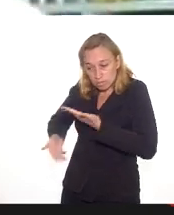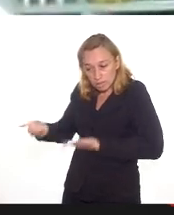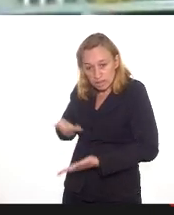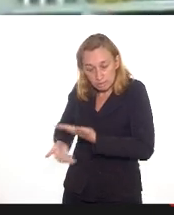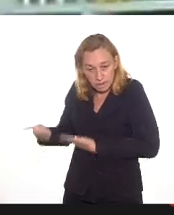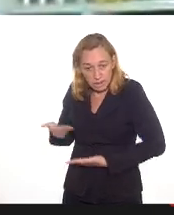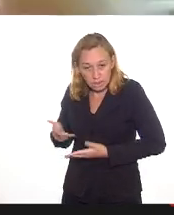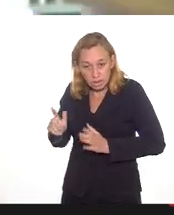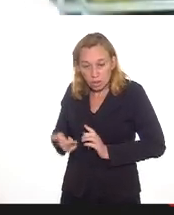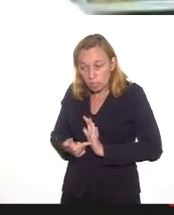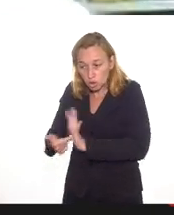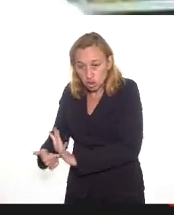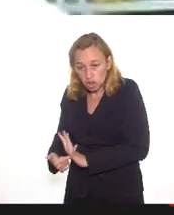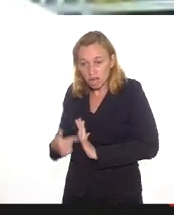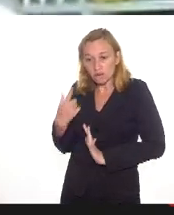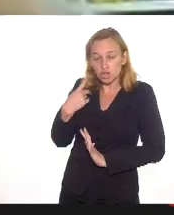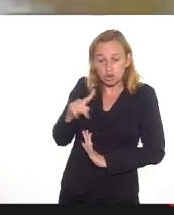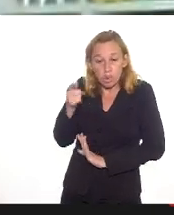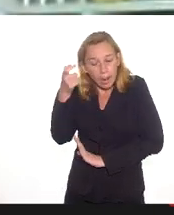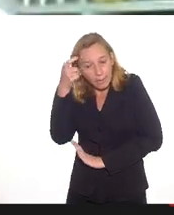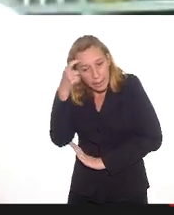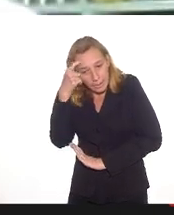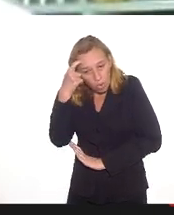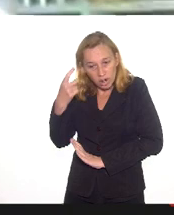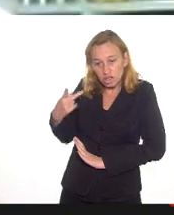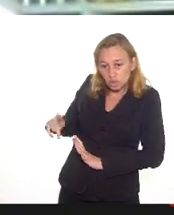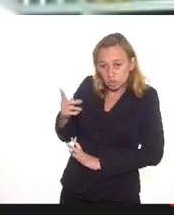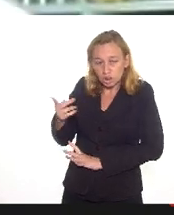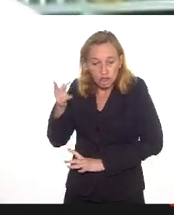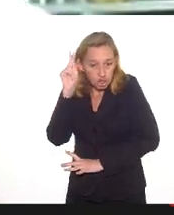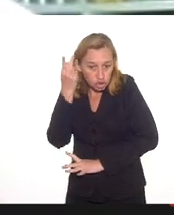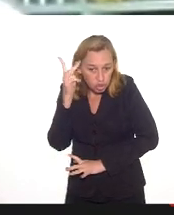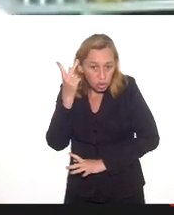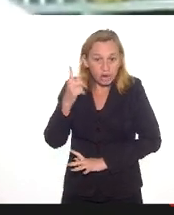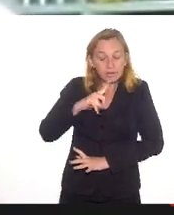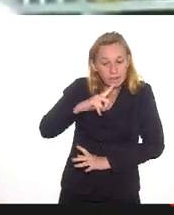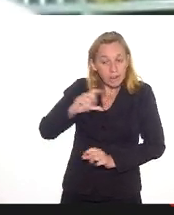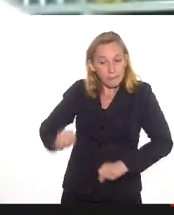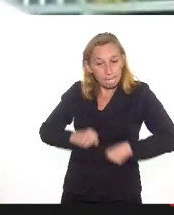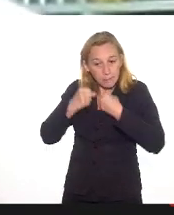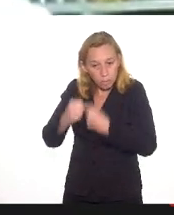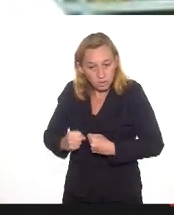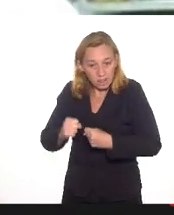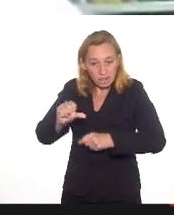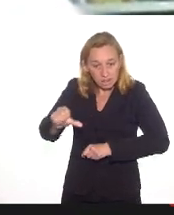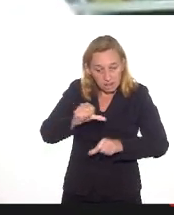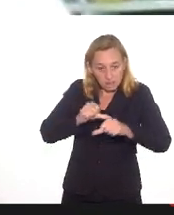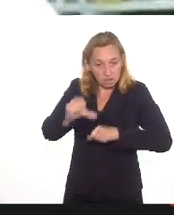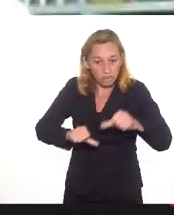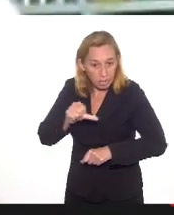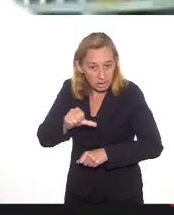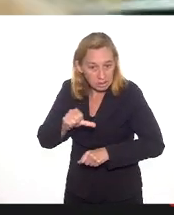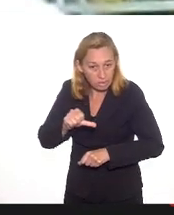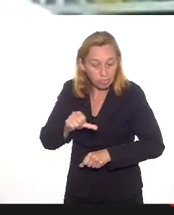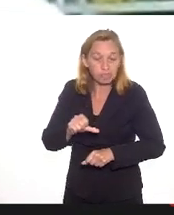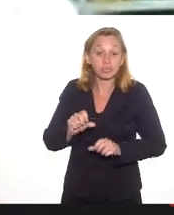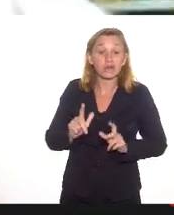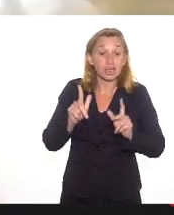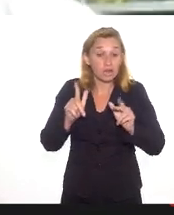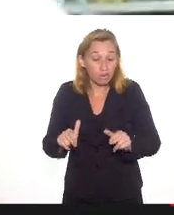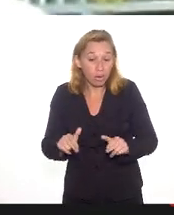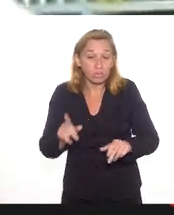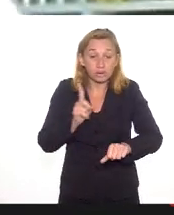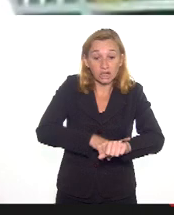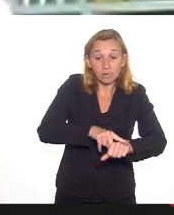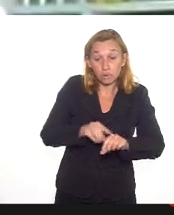comunidade, de mostrar que a sua memória, que a sua história tem poder de transformação, ao mesmo tempo em que